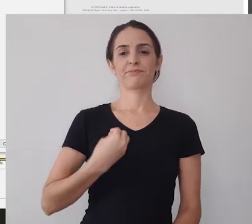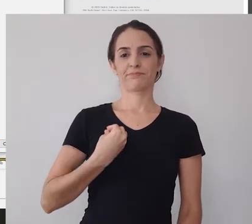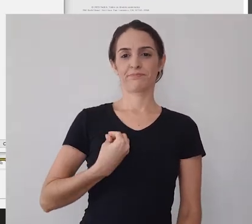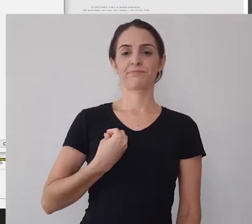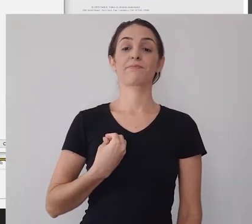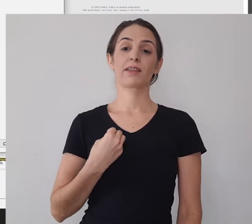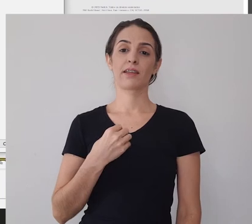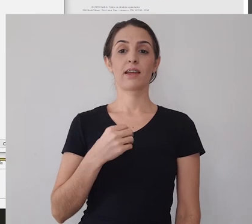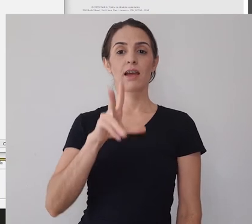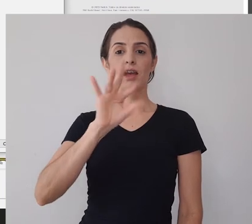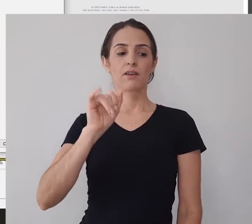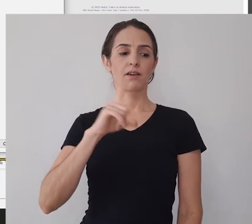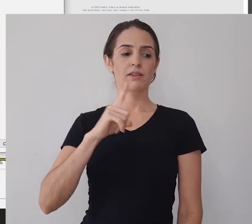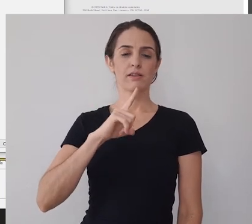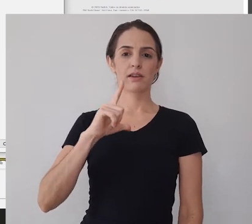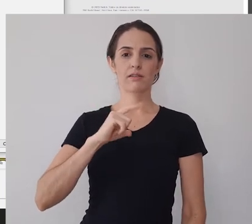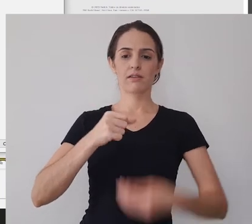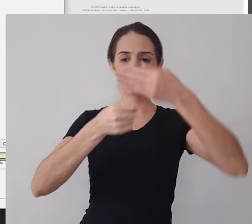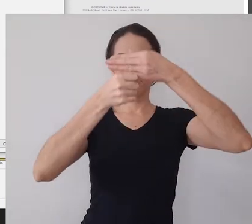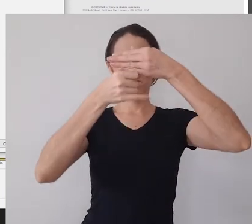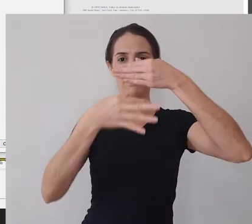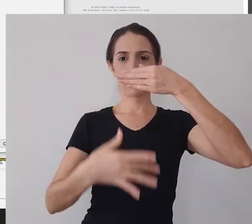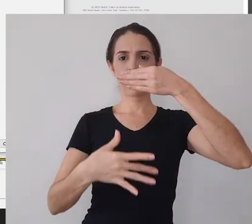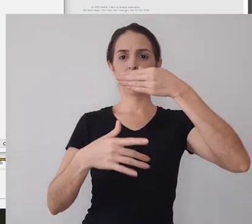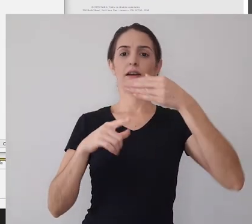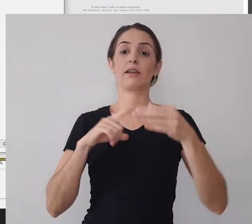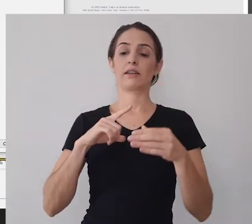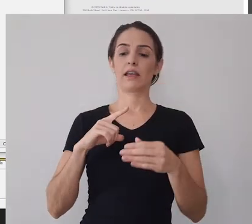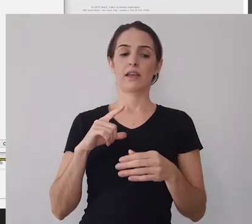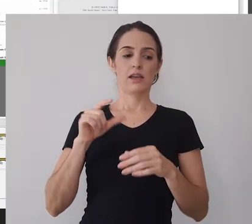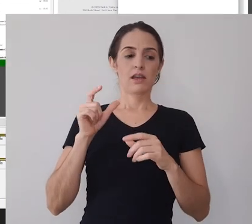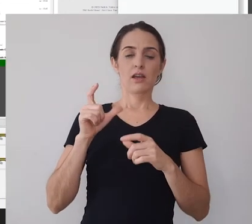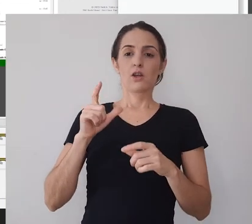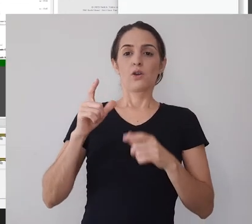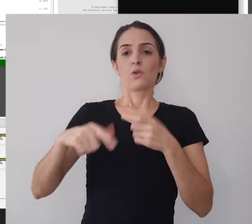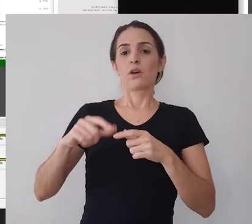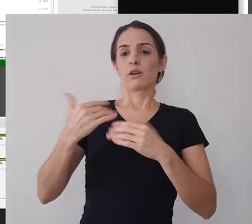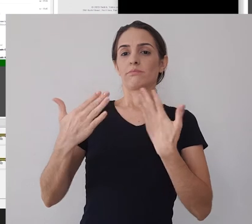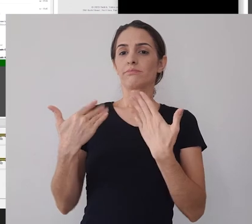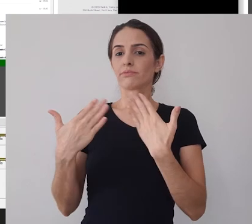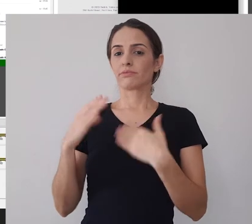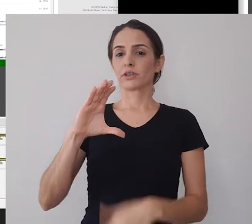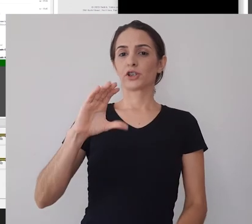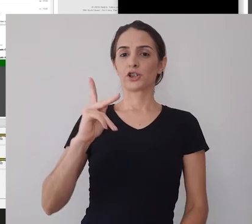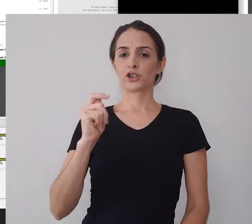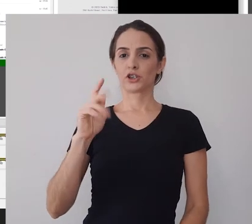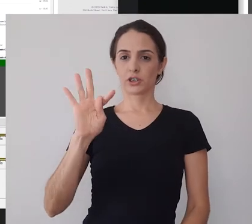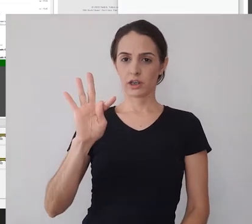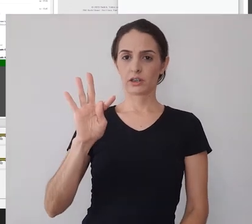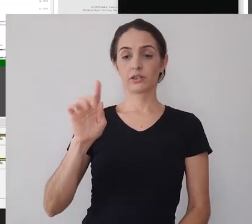Tá certo? Você vê que ele abre algumas opções, tanto o chat, quanto informações da